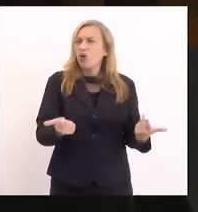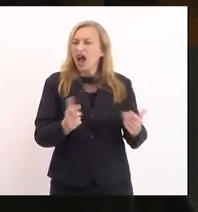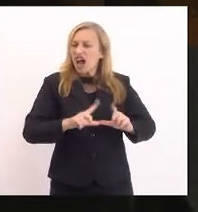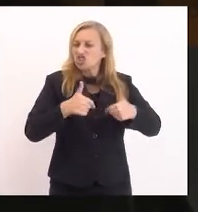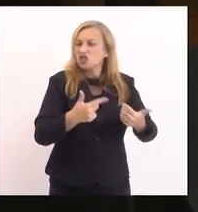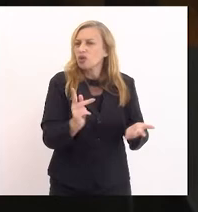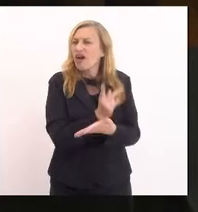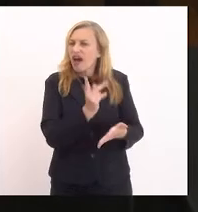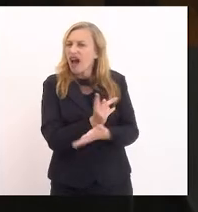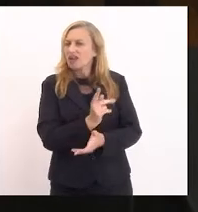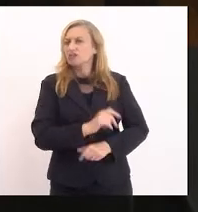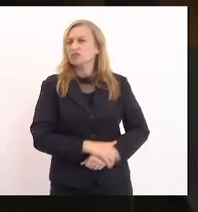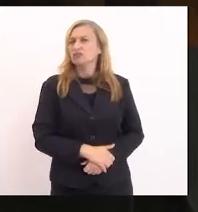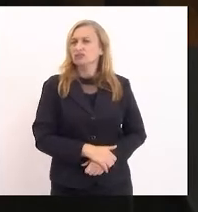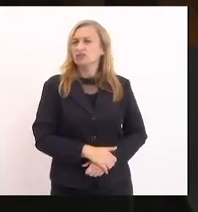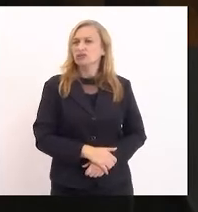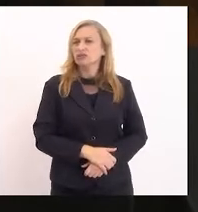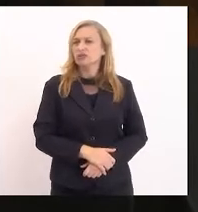incrementar a tragédia.